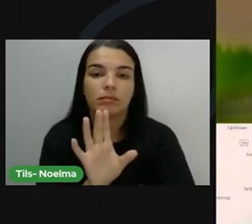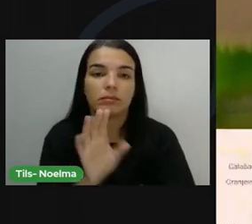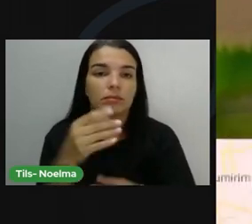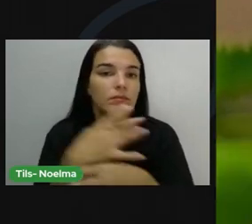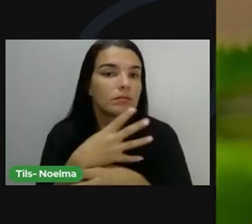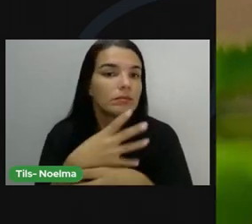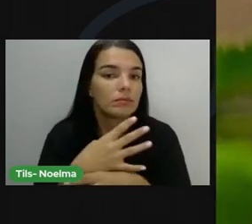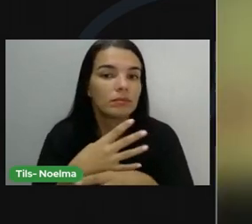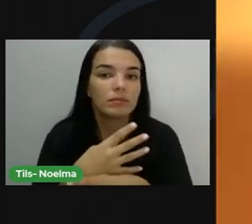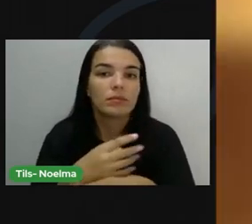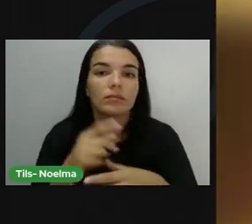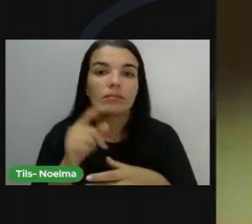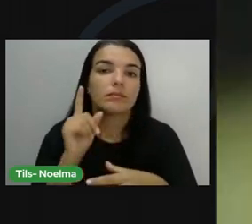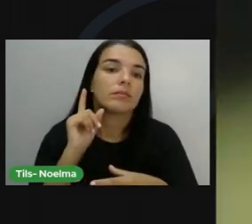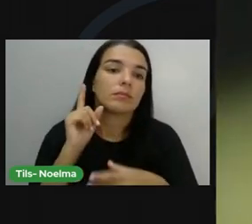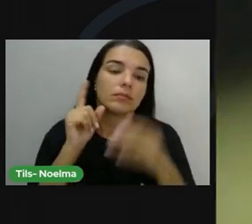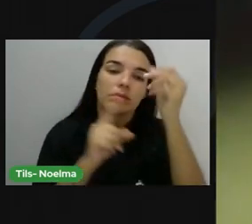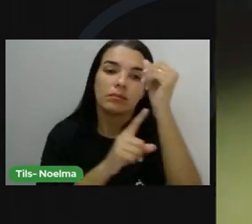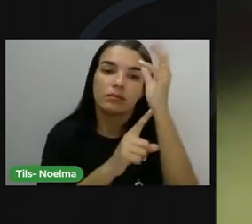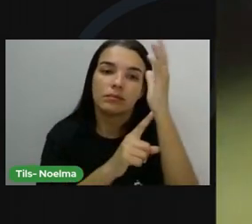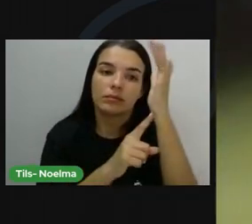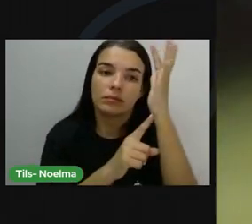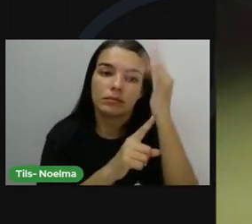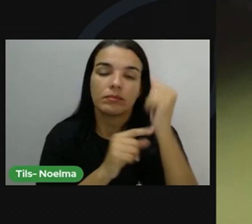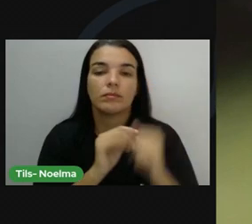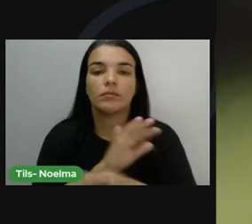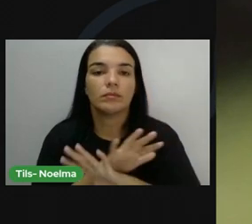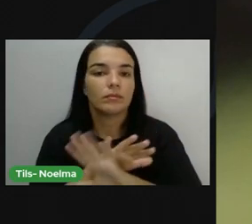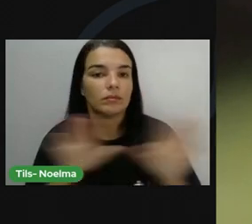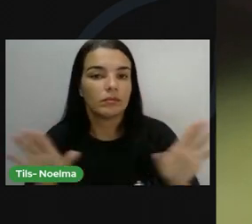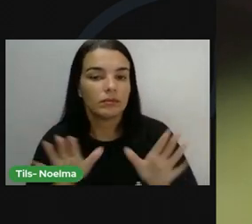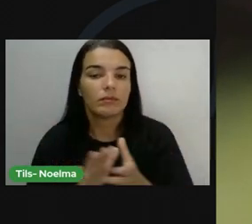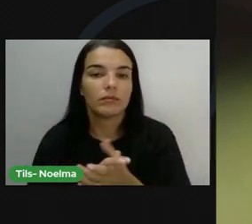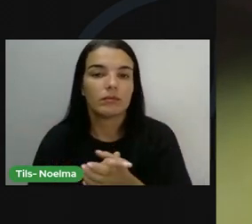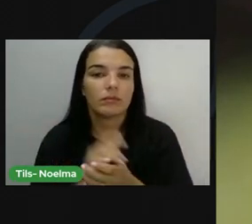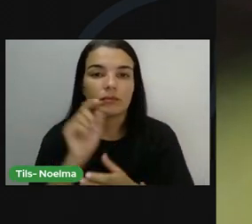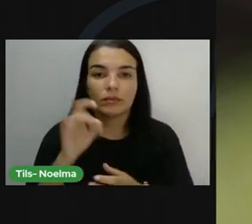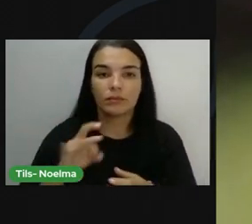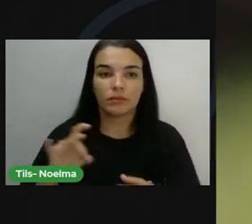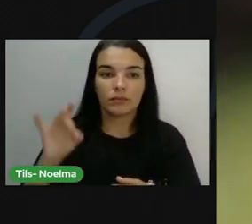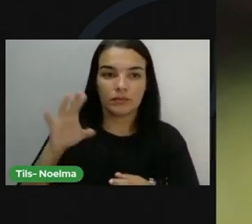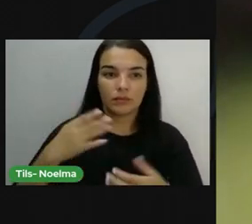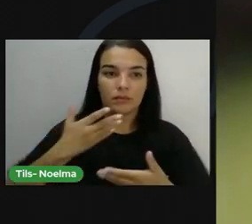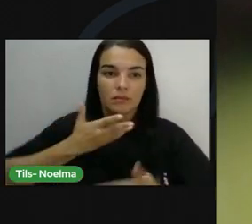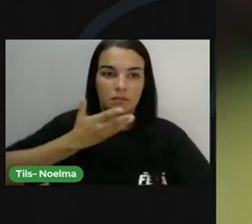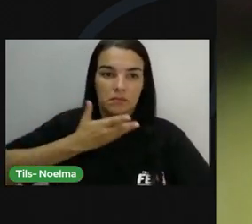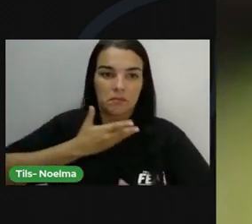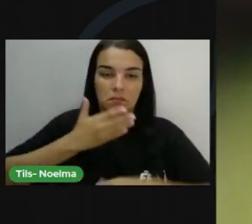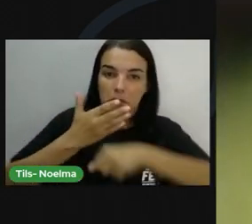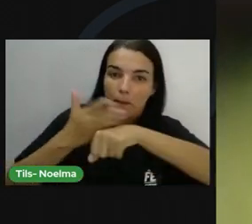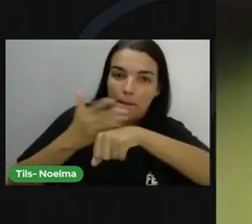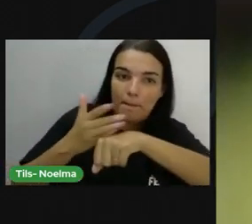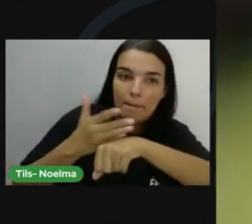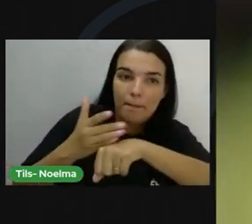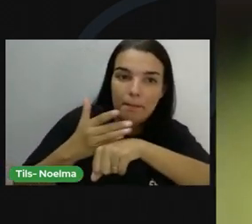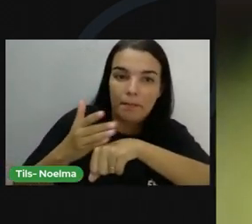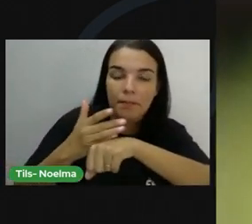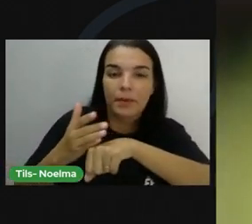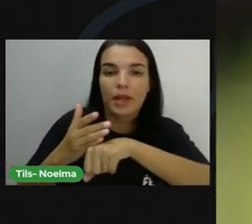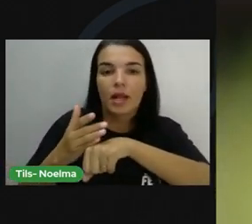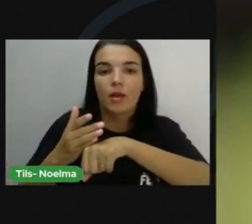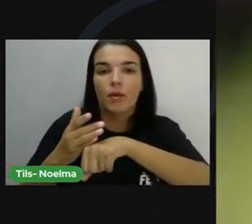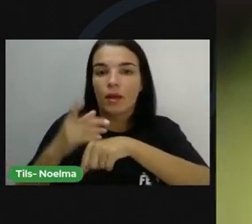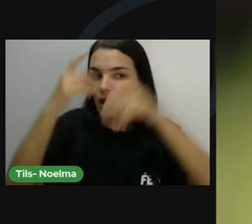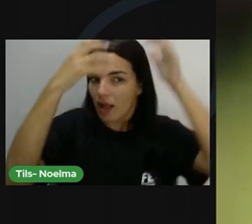Todos no Ceará. Os machos são predominantemente brancos, com penas pretas que se estendem das asas ao dorso.